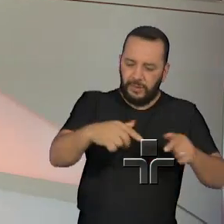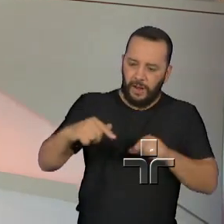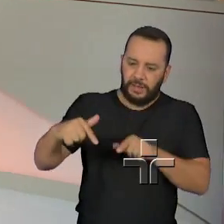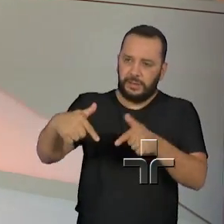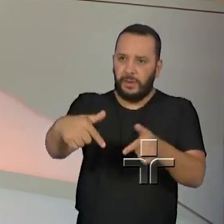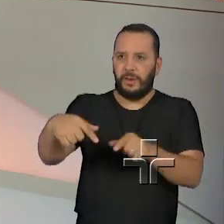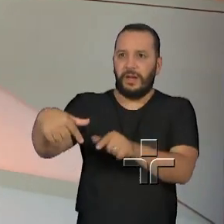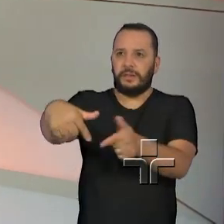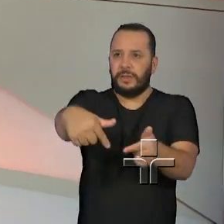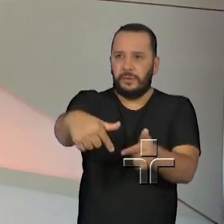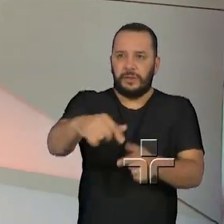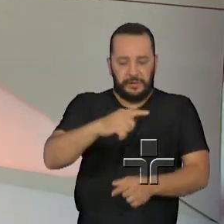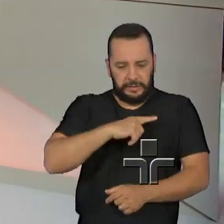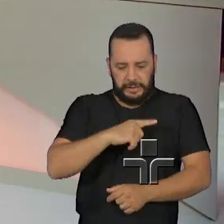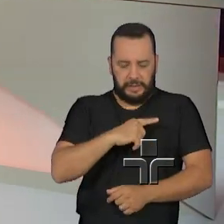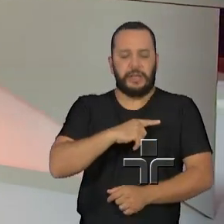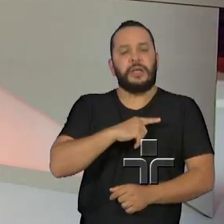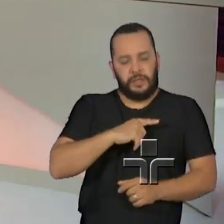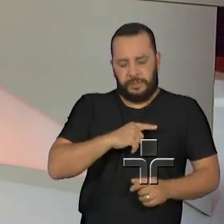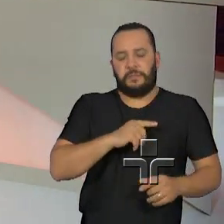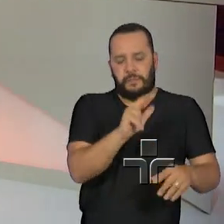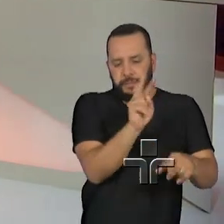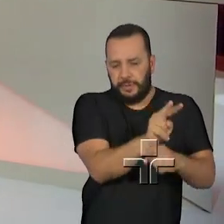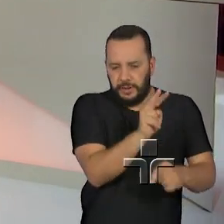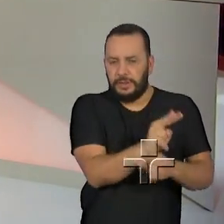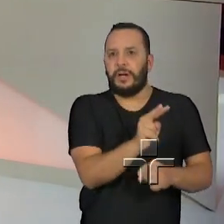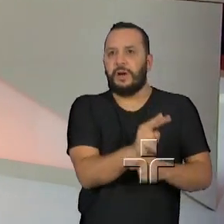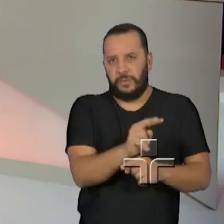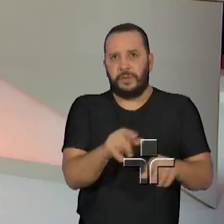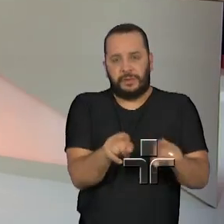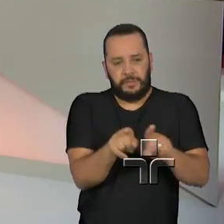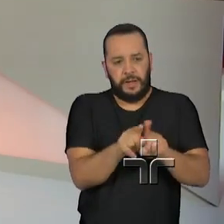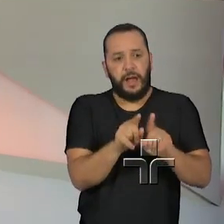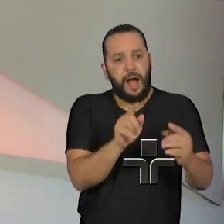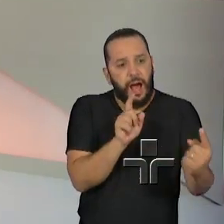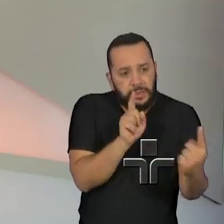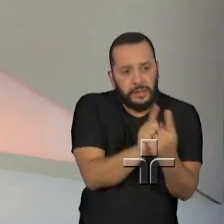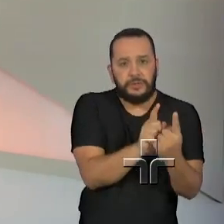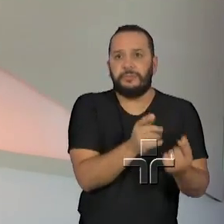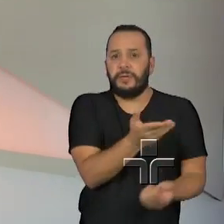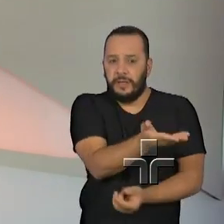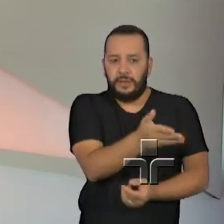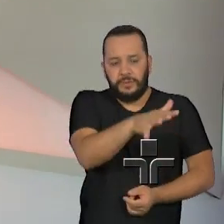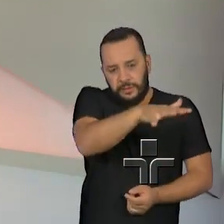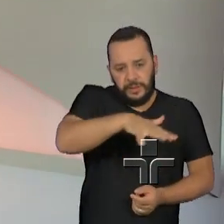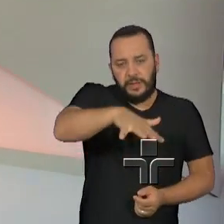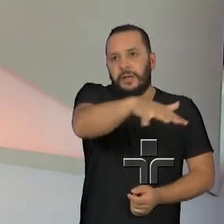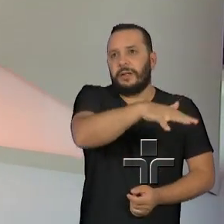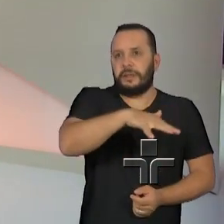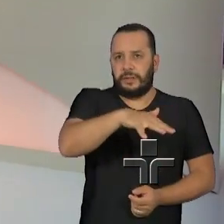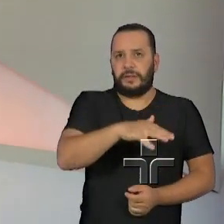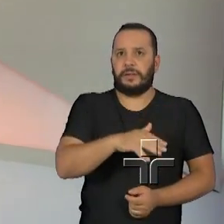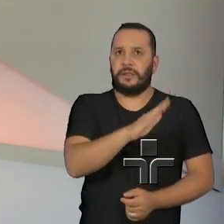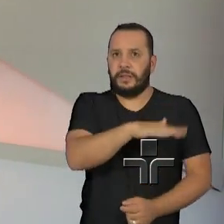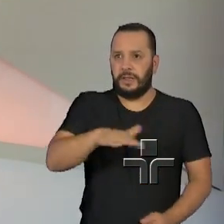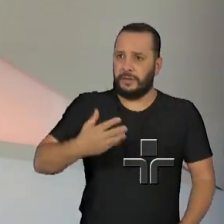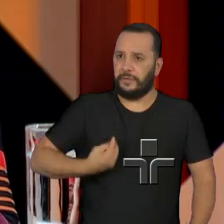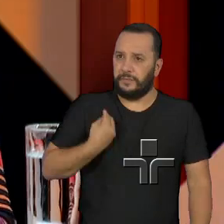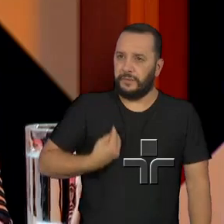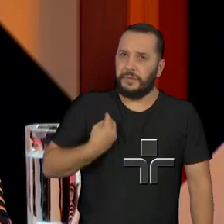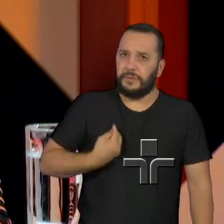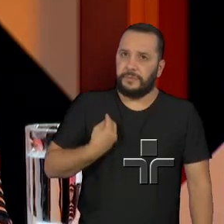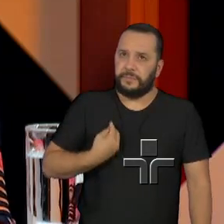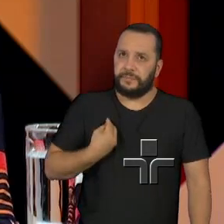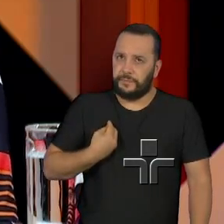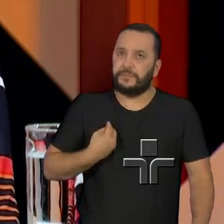a proteção existe, o serviço público é disponibilizado na demanda daquela região que ela necessita e o